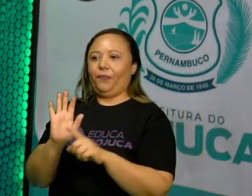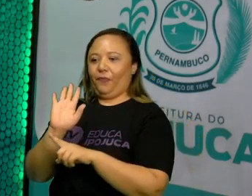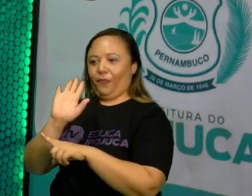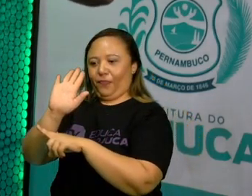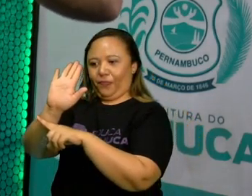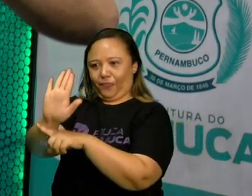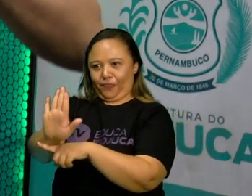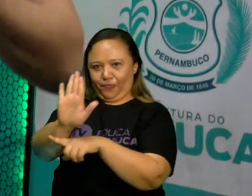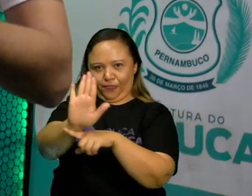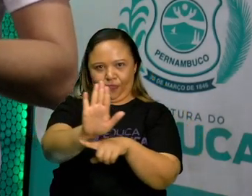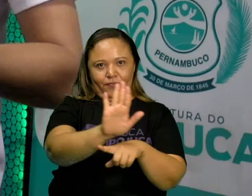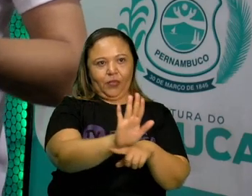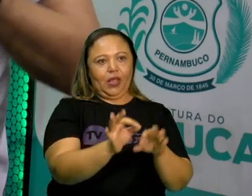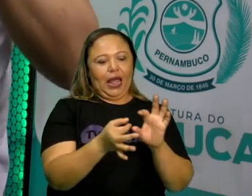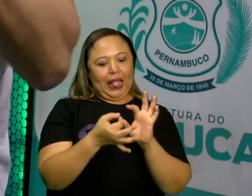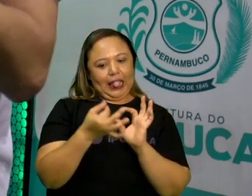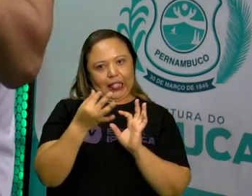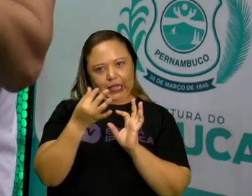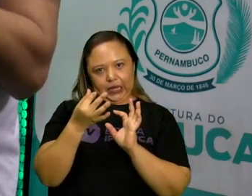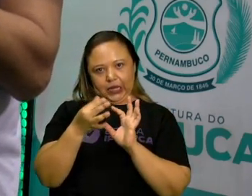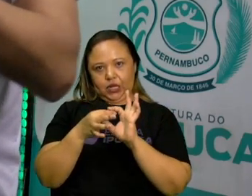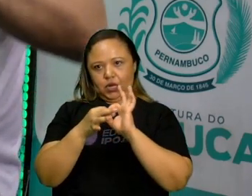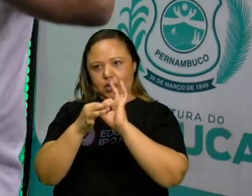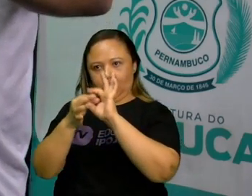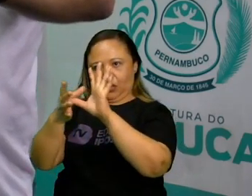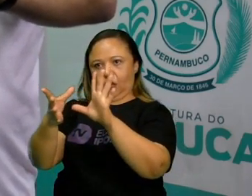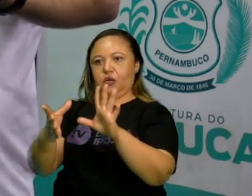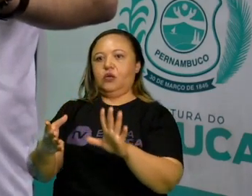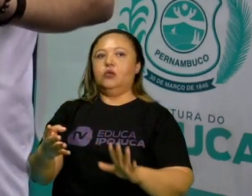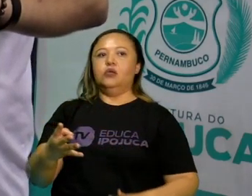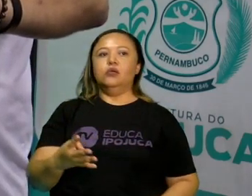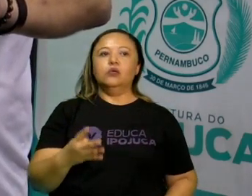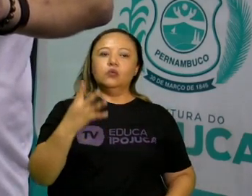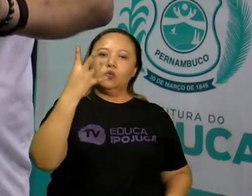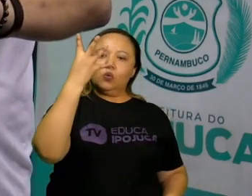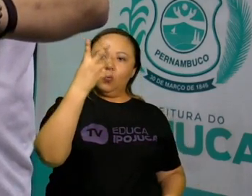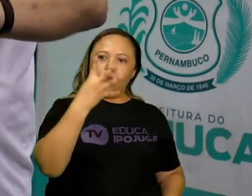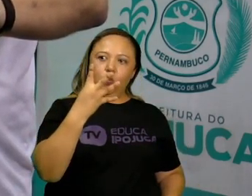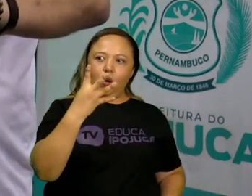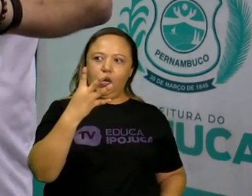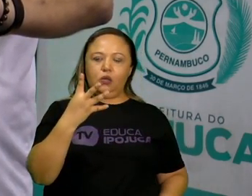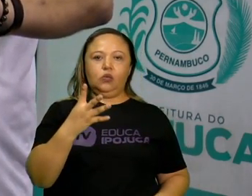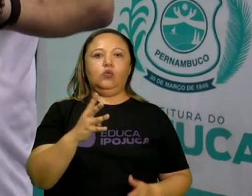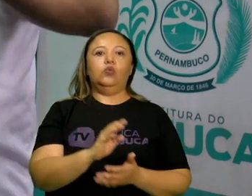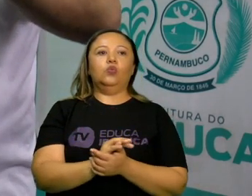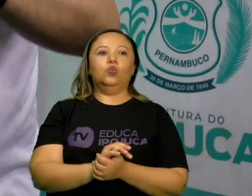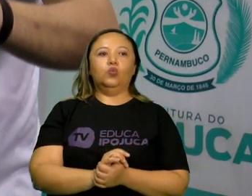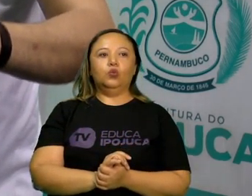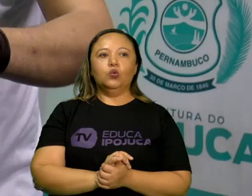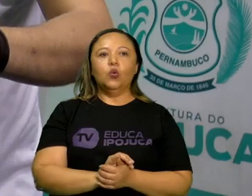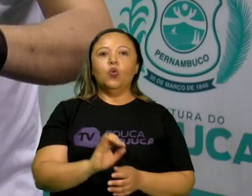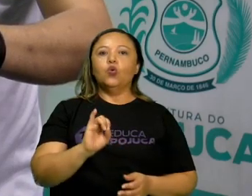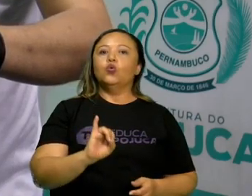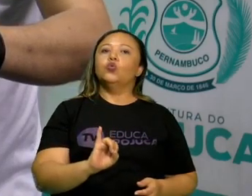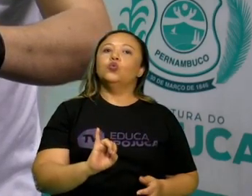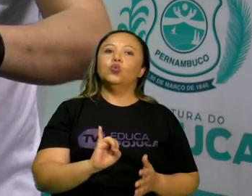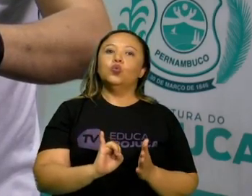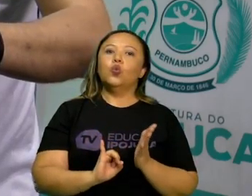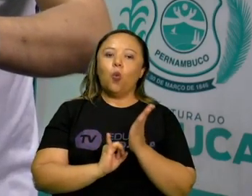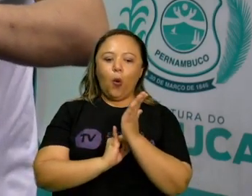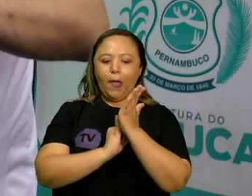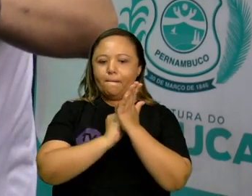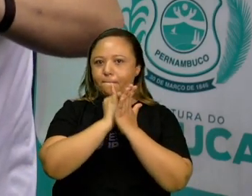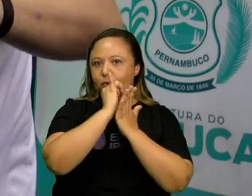podem liberar até 4% do seu imposto. 4%.